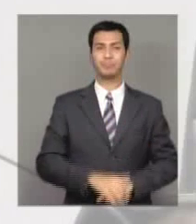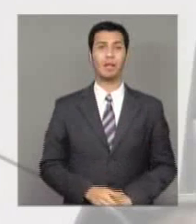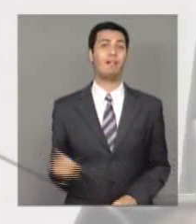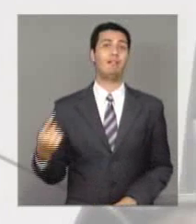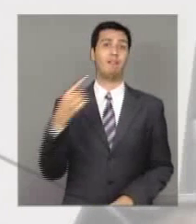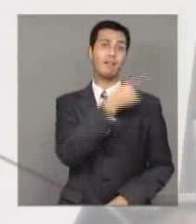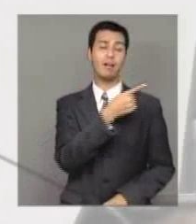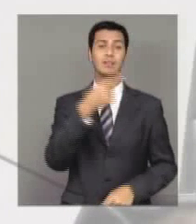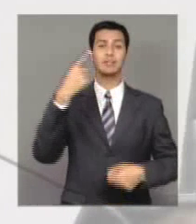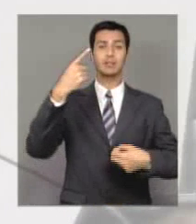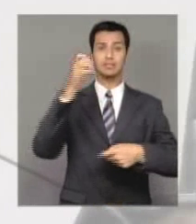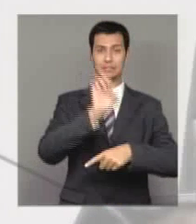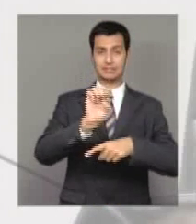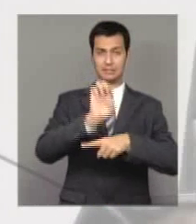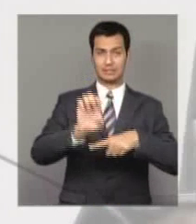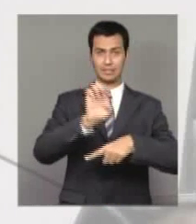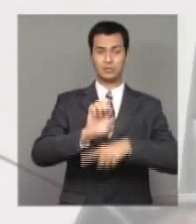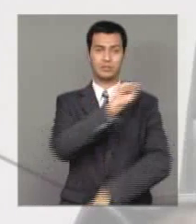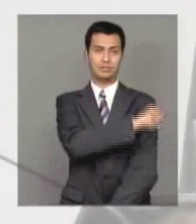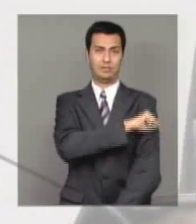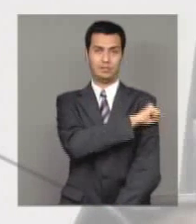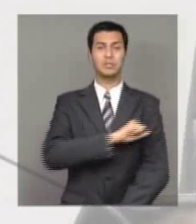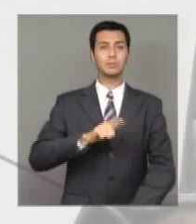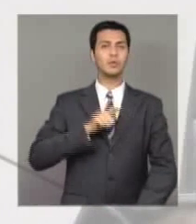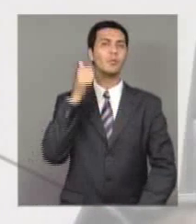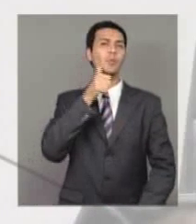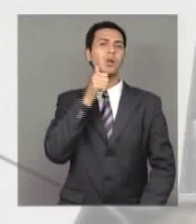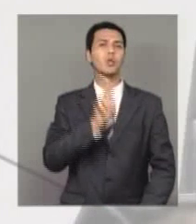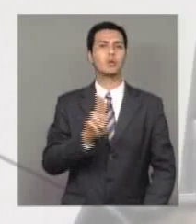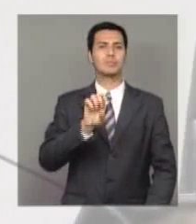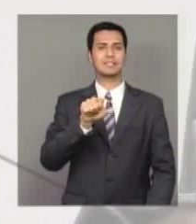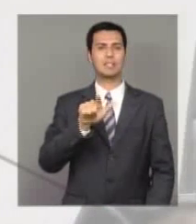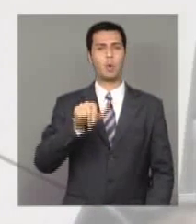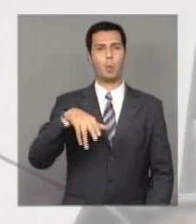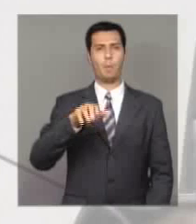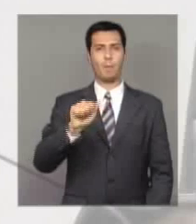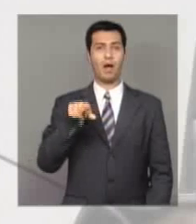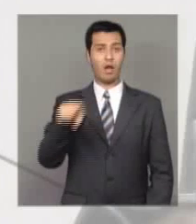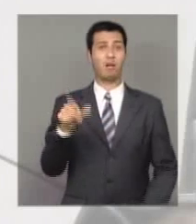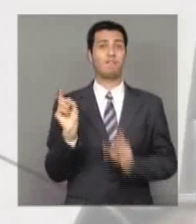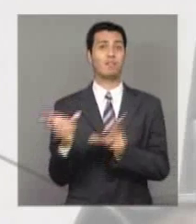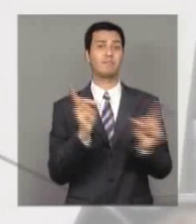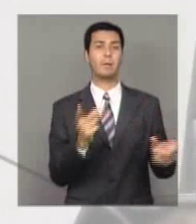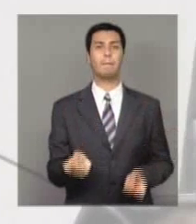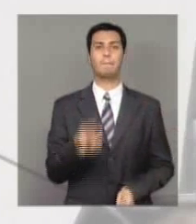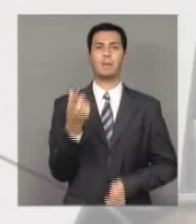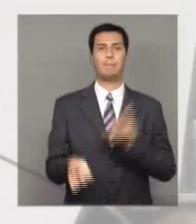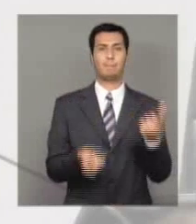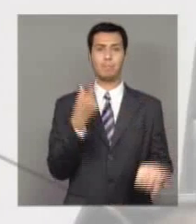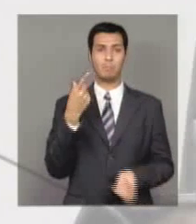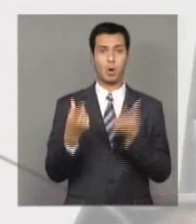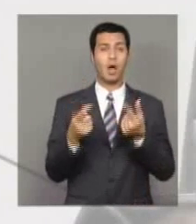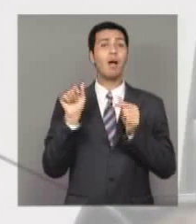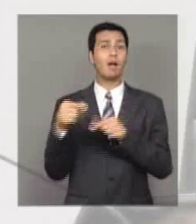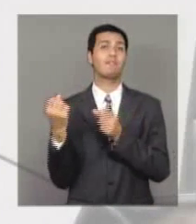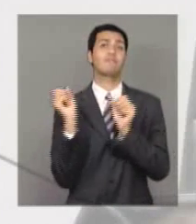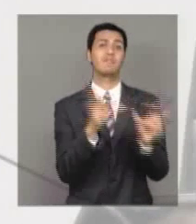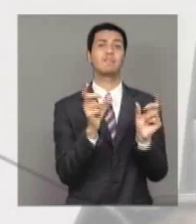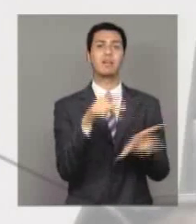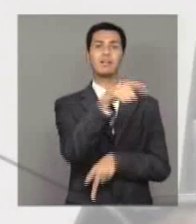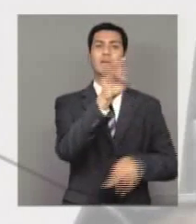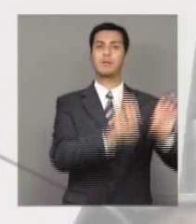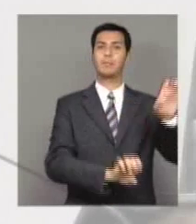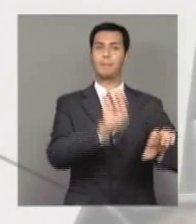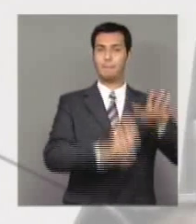pipoqueira, a dona Selma, ganhando um bom dinheiro. Ela vende pipoca para Petrobras, uma empresa pública.